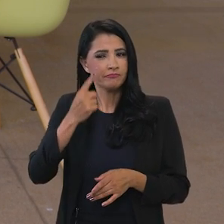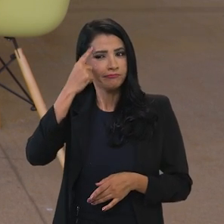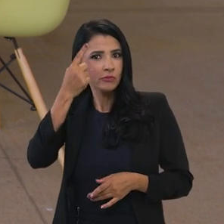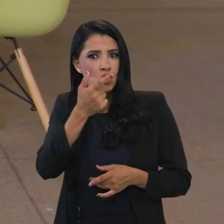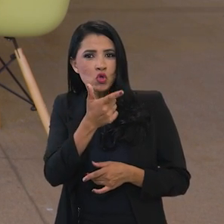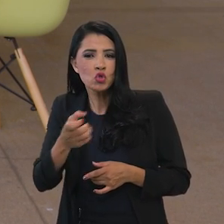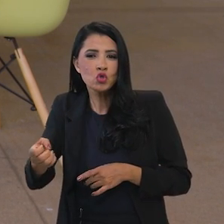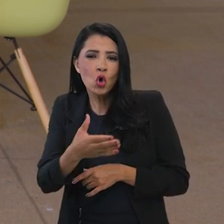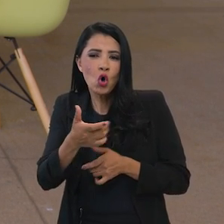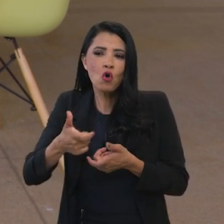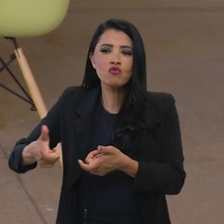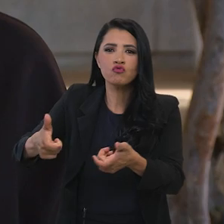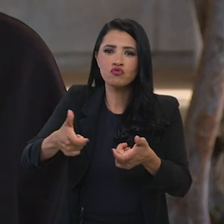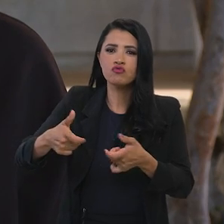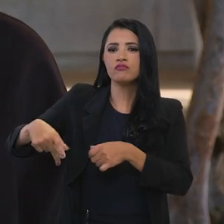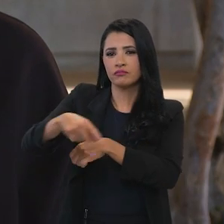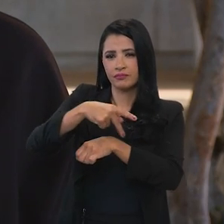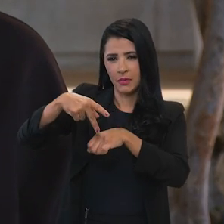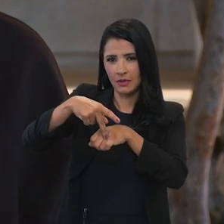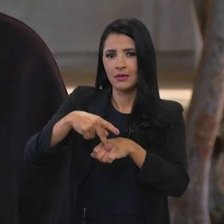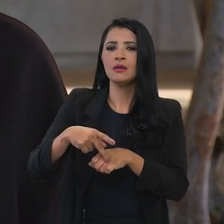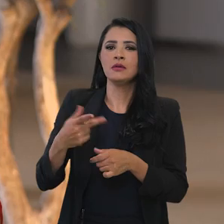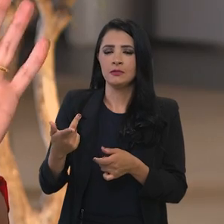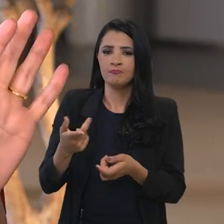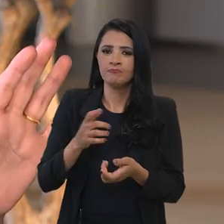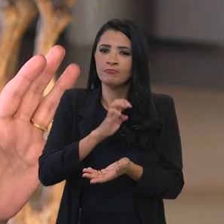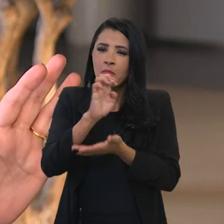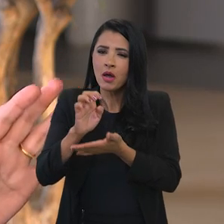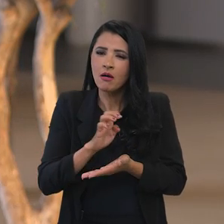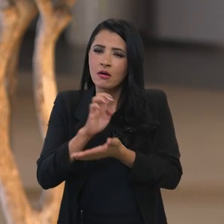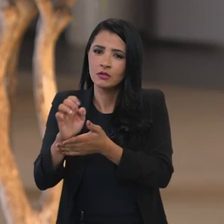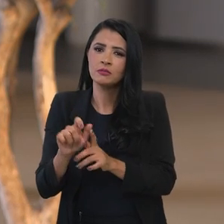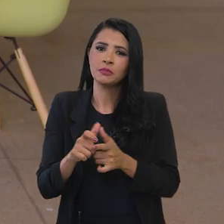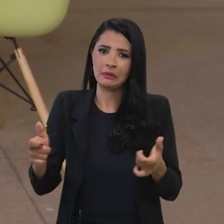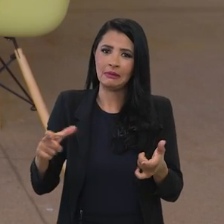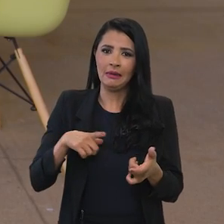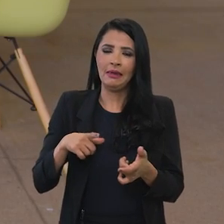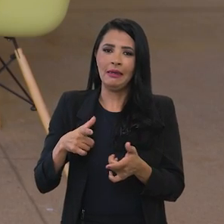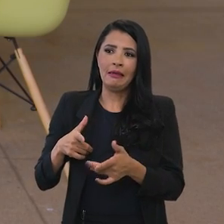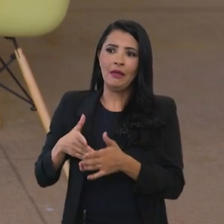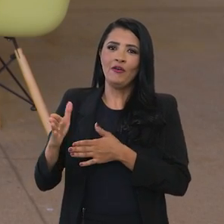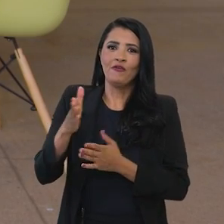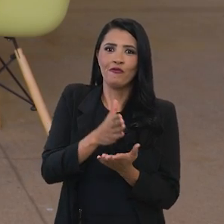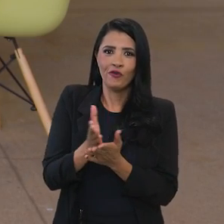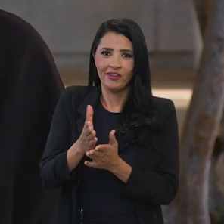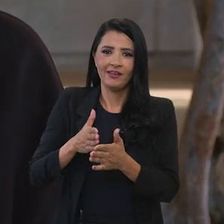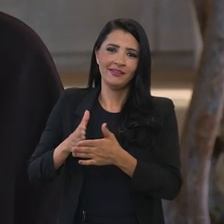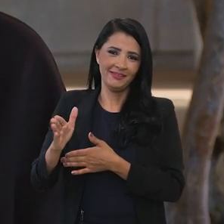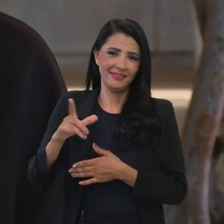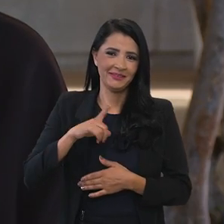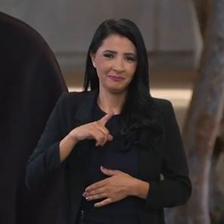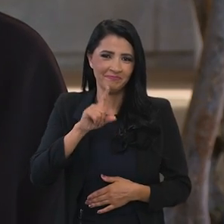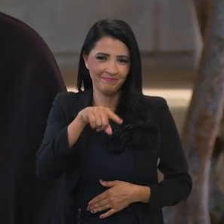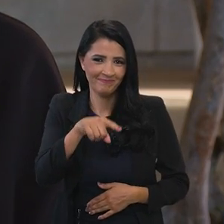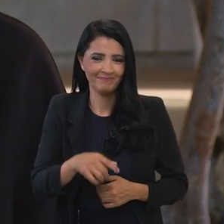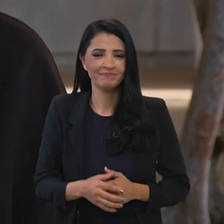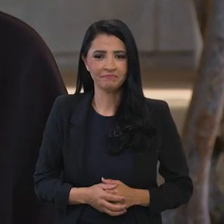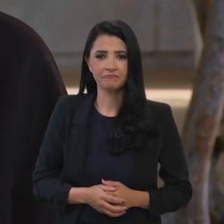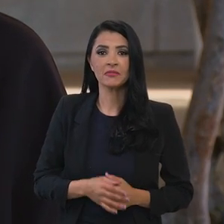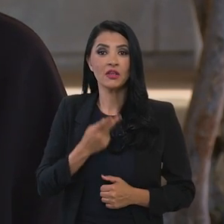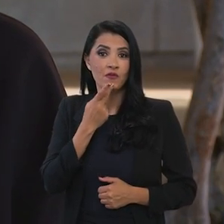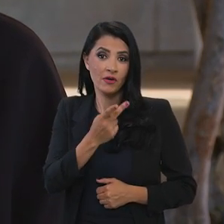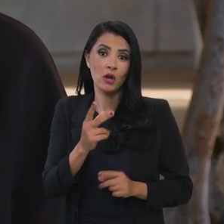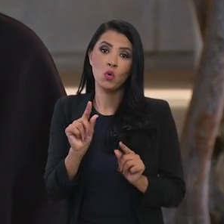ideia é expandir para novos mercados cada vez mais sem fronteiras. É isso. Bom, acho que vale falar um pouquinho sobre China